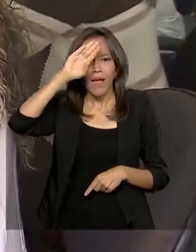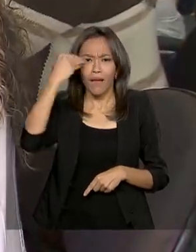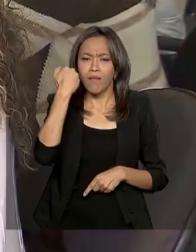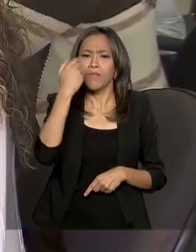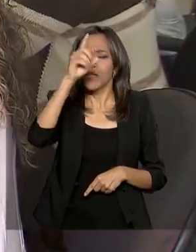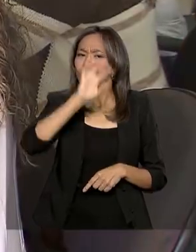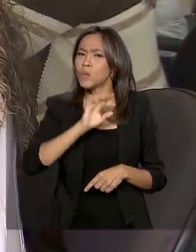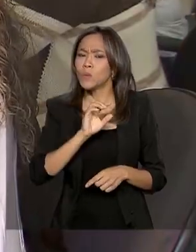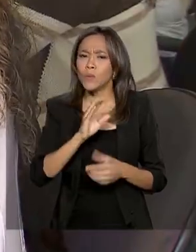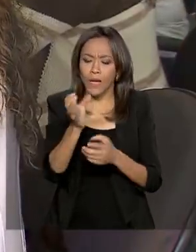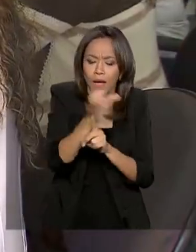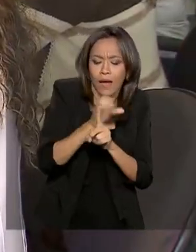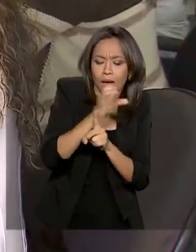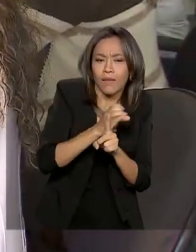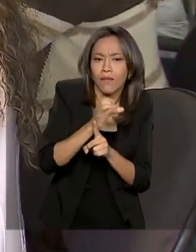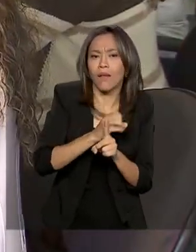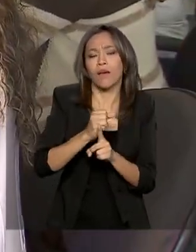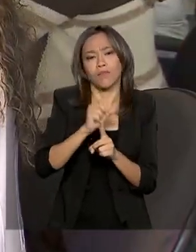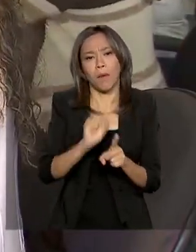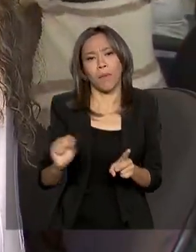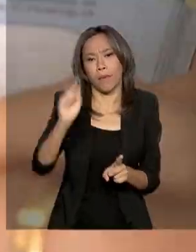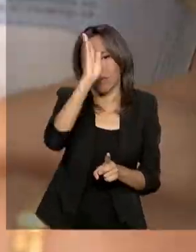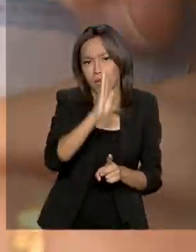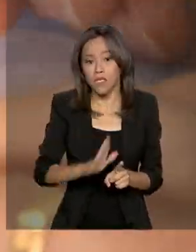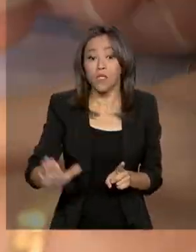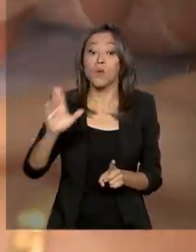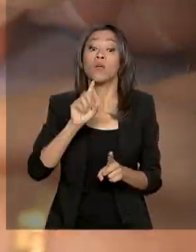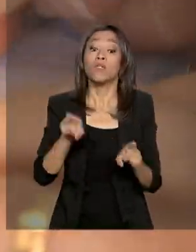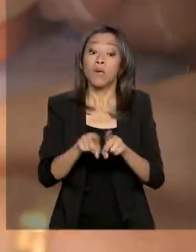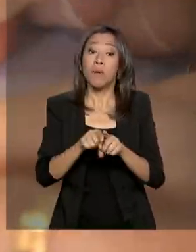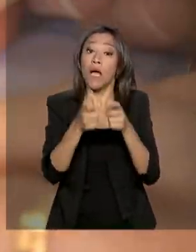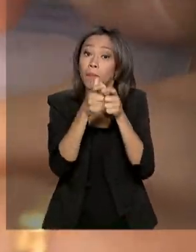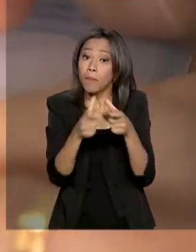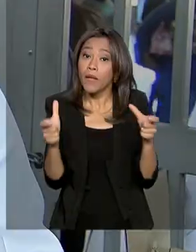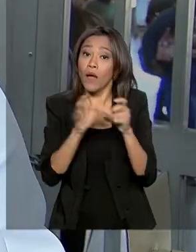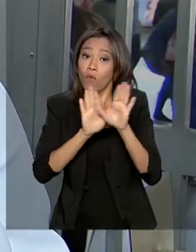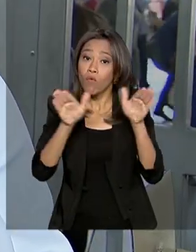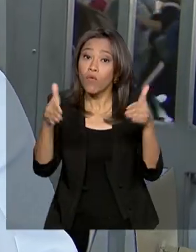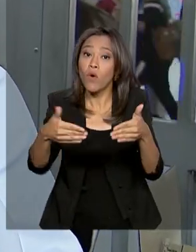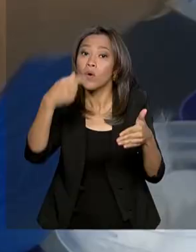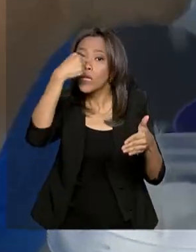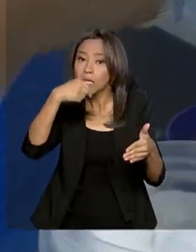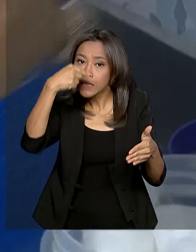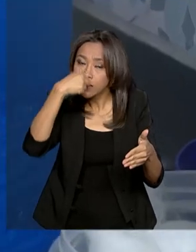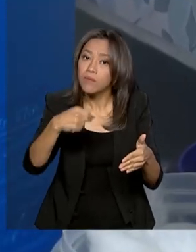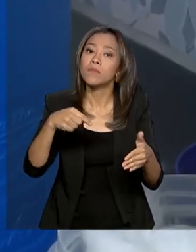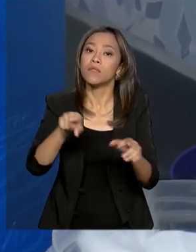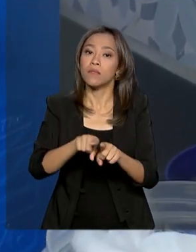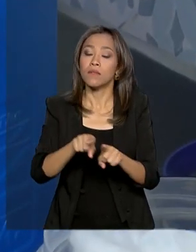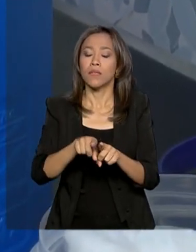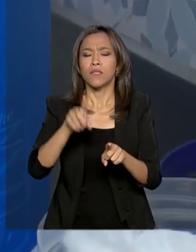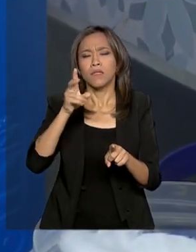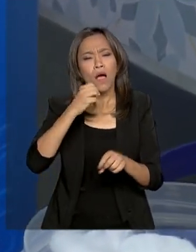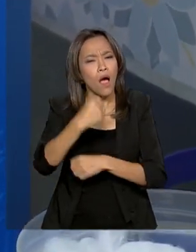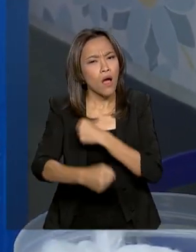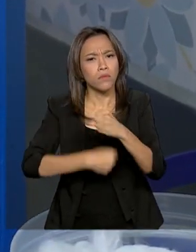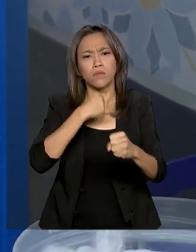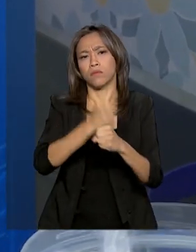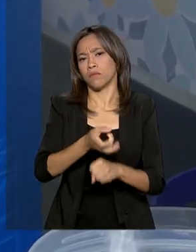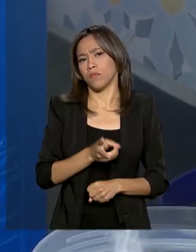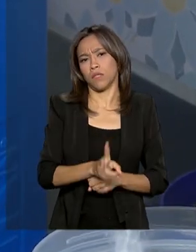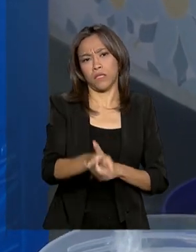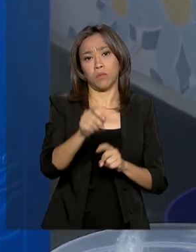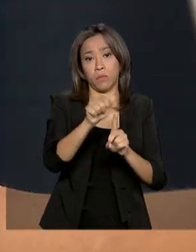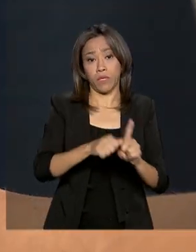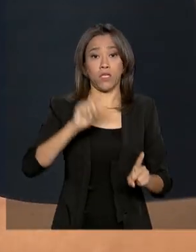Ministério da Saúde também vai ampliar o público-alvo para a vacina contra a gripe. A campanha é realizada todos os anos, entre